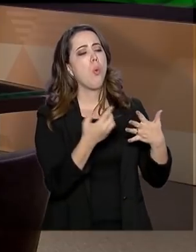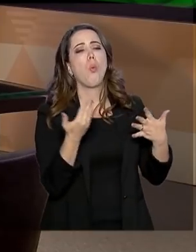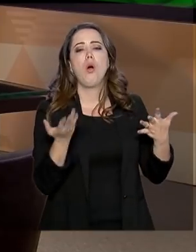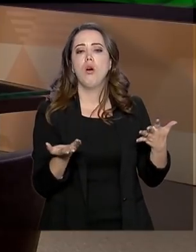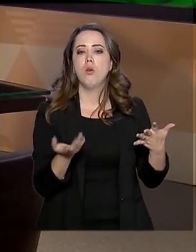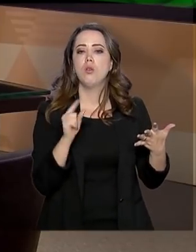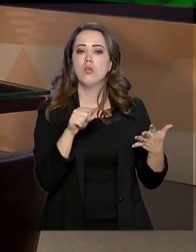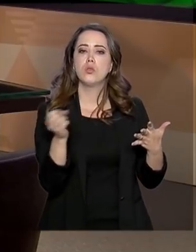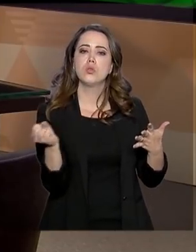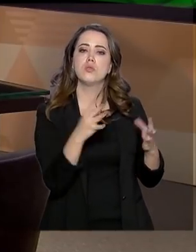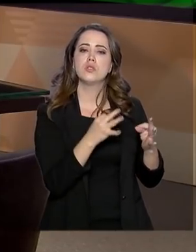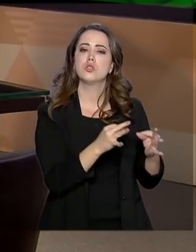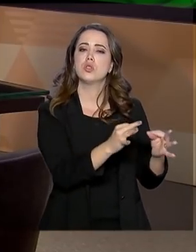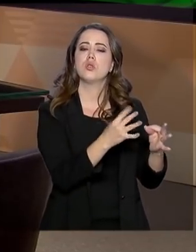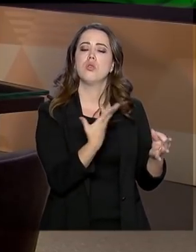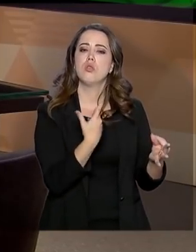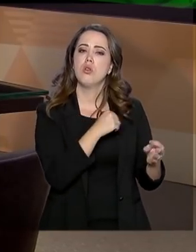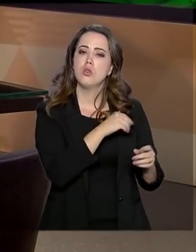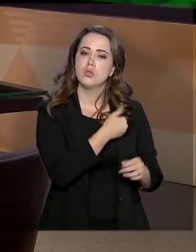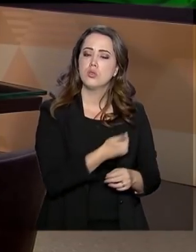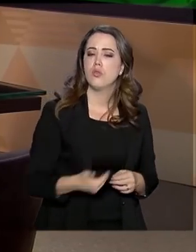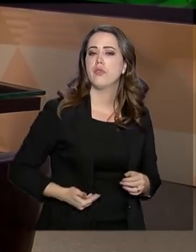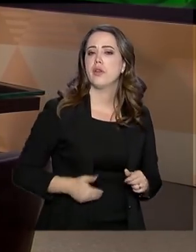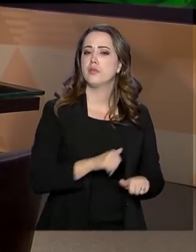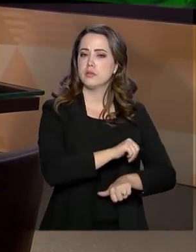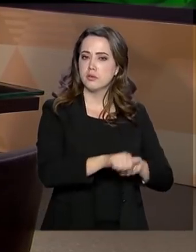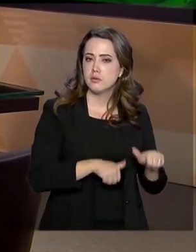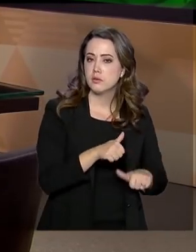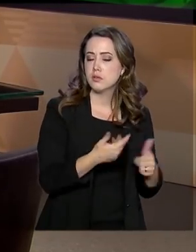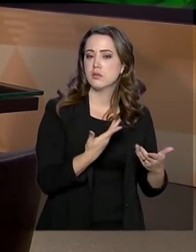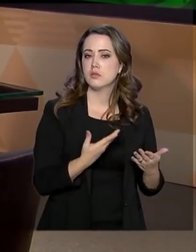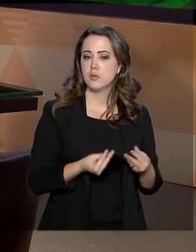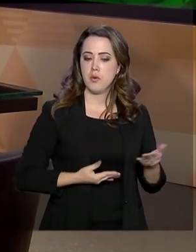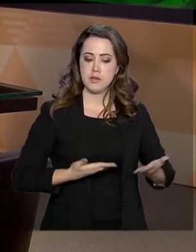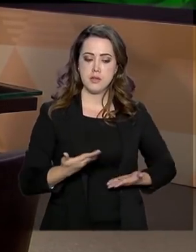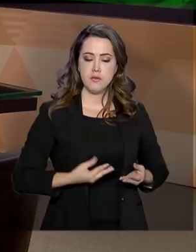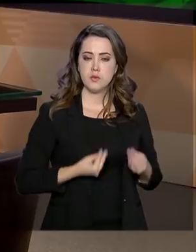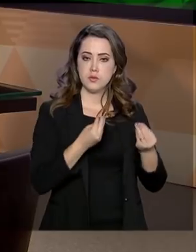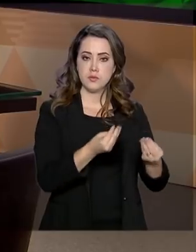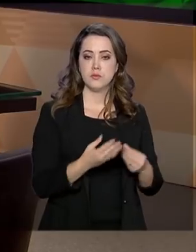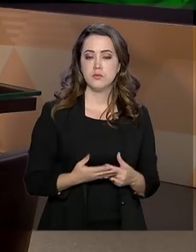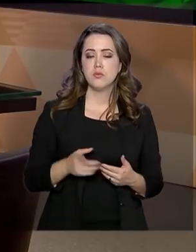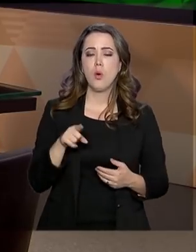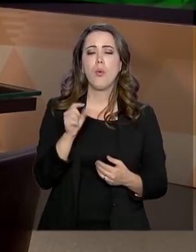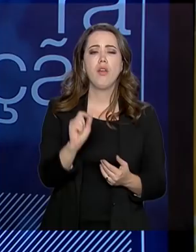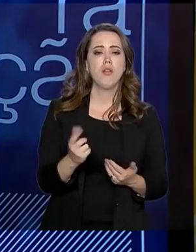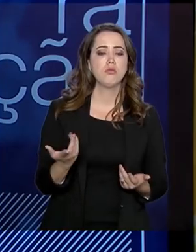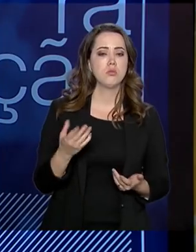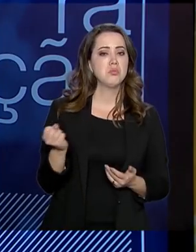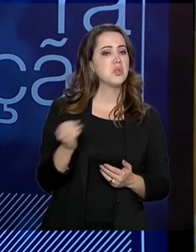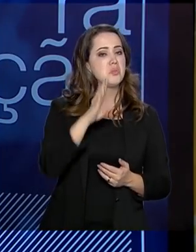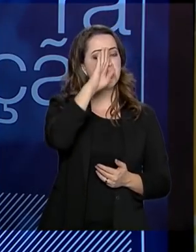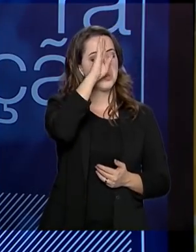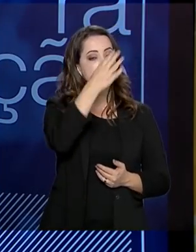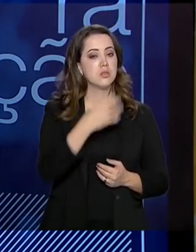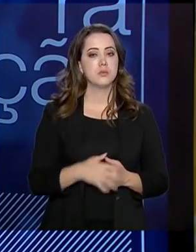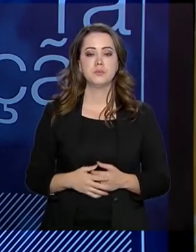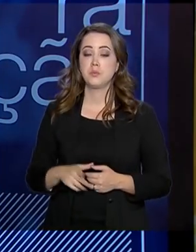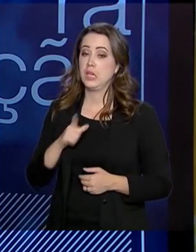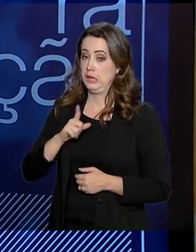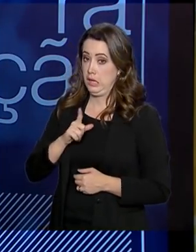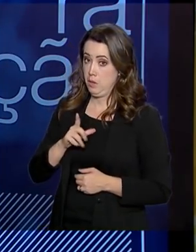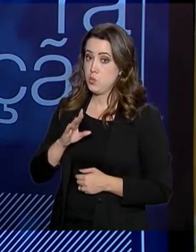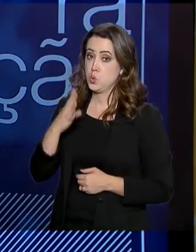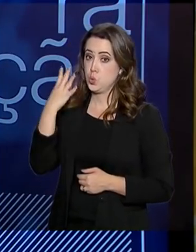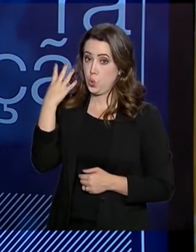Modernização do Estado e da prestação desses serviços é uma delas? Exato. Nós temos, Paulo, quatro metas